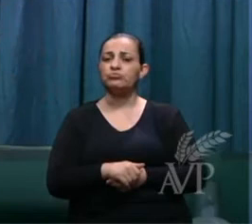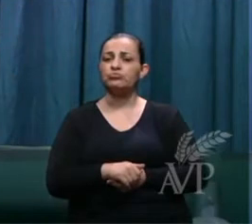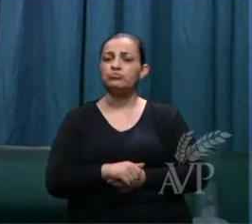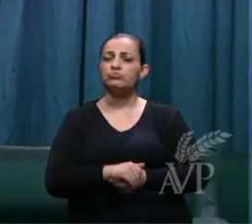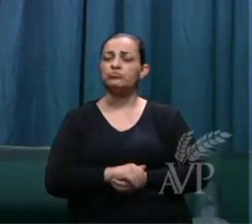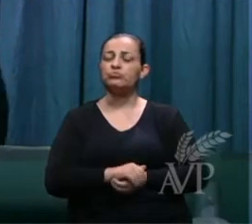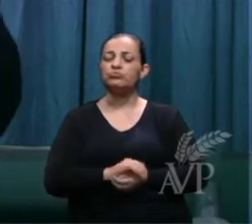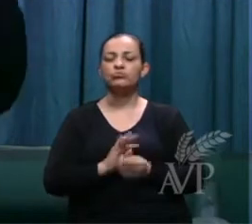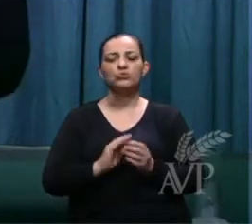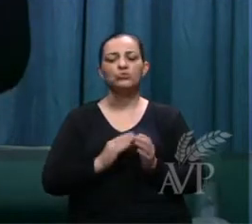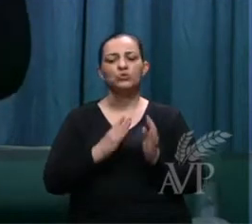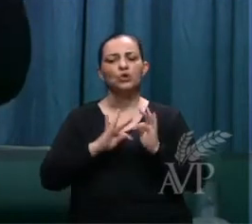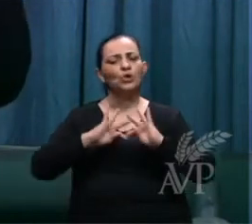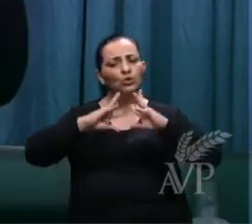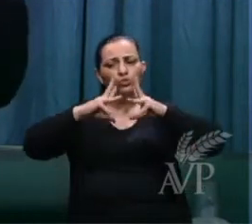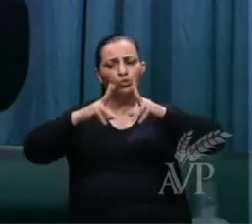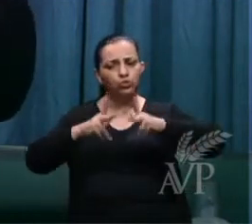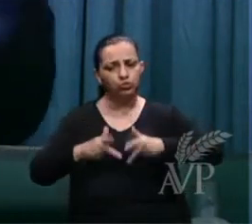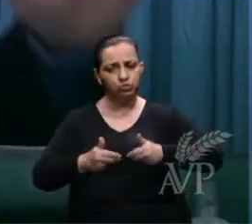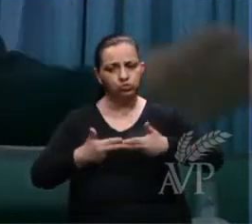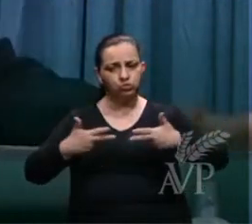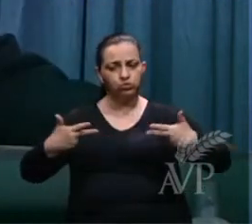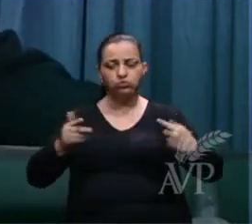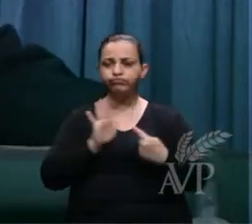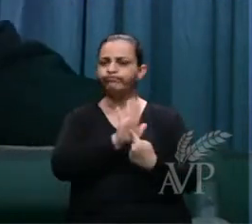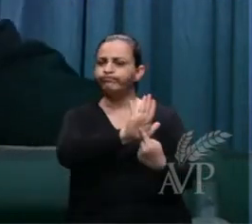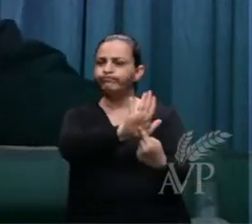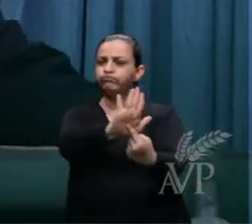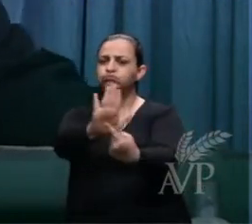todas as coisas estarão ali